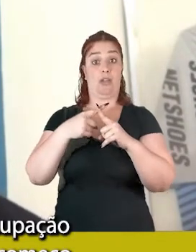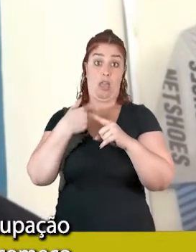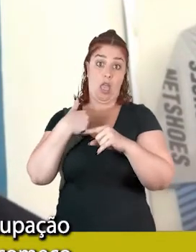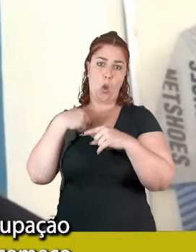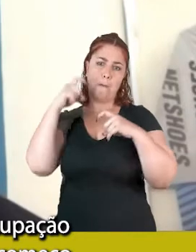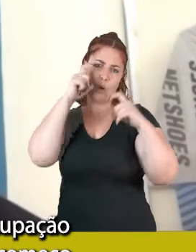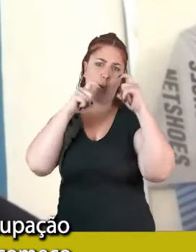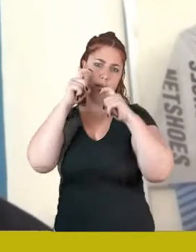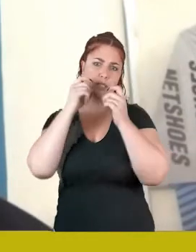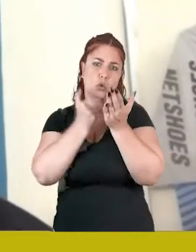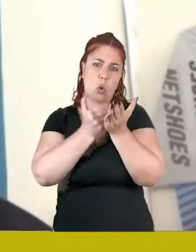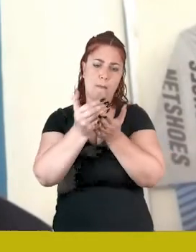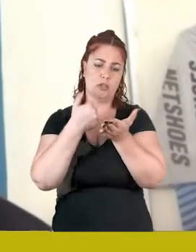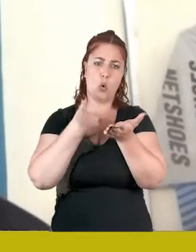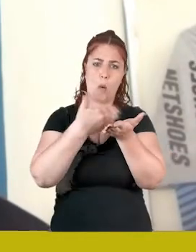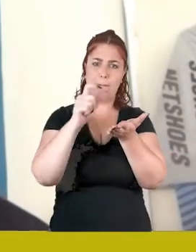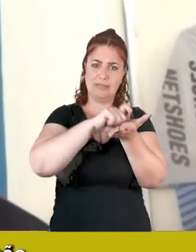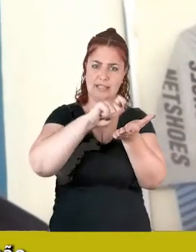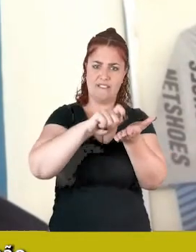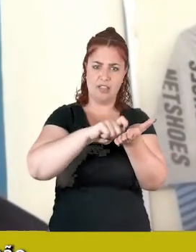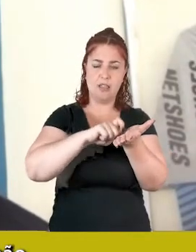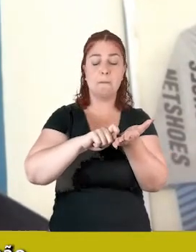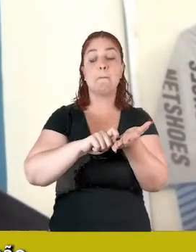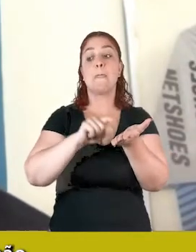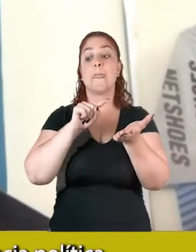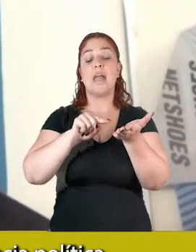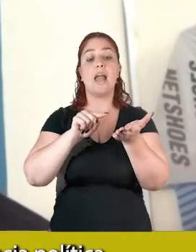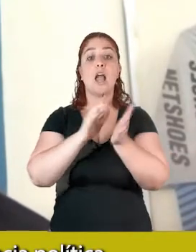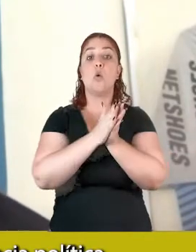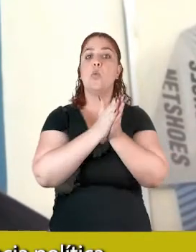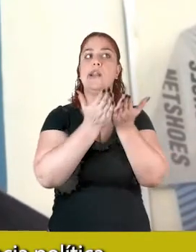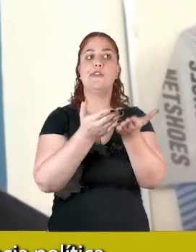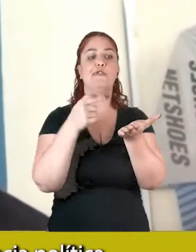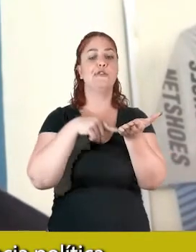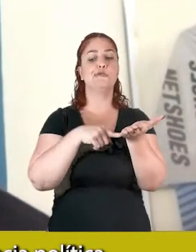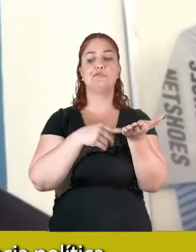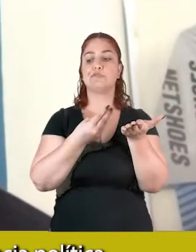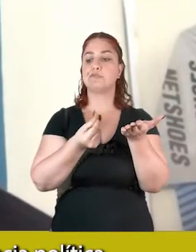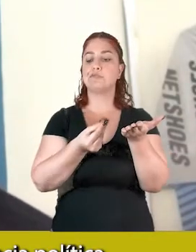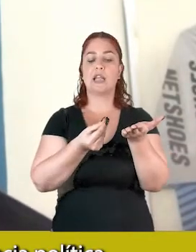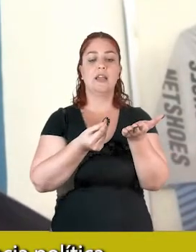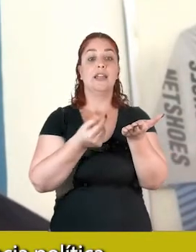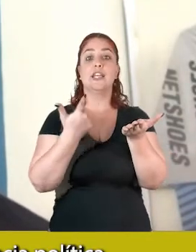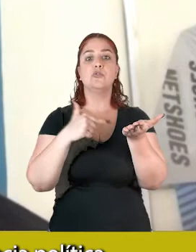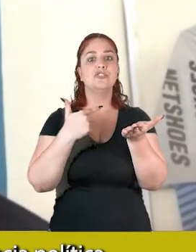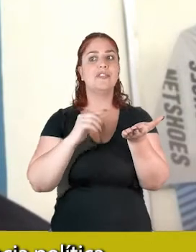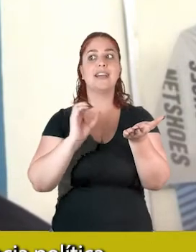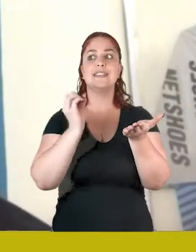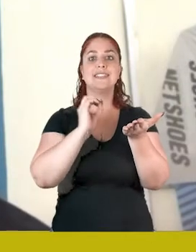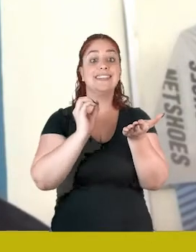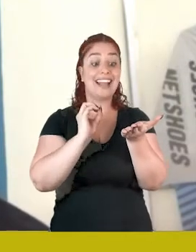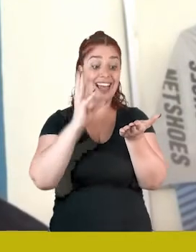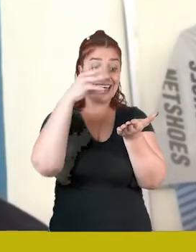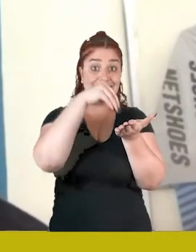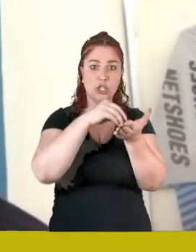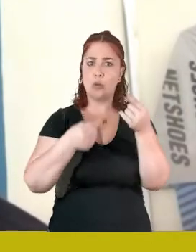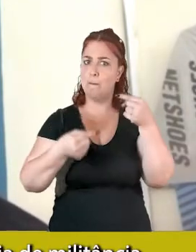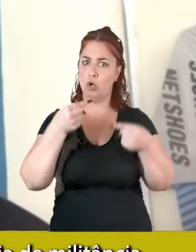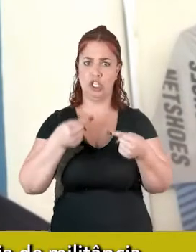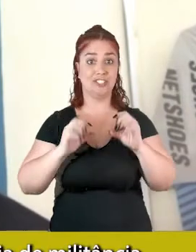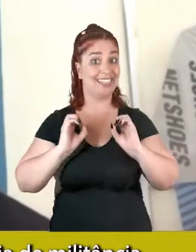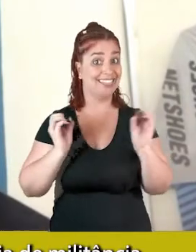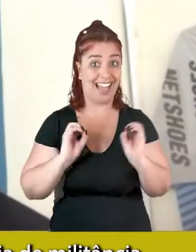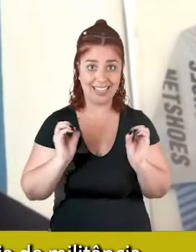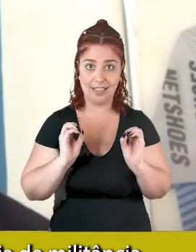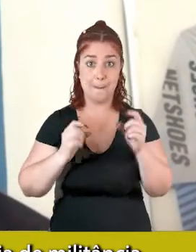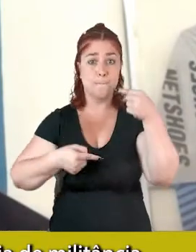tive desde o começo, né, era que o livro não tivesse nenhuma tendência política, e